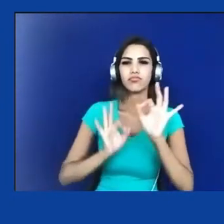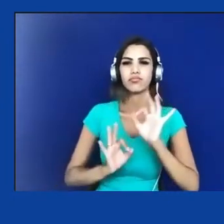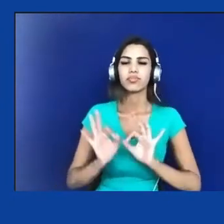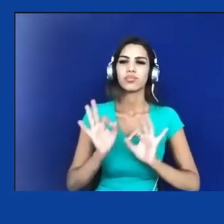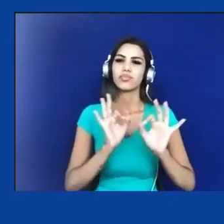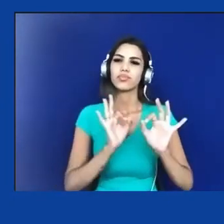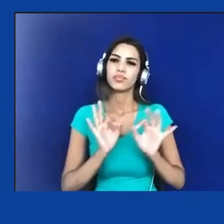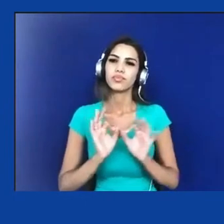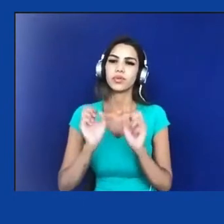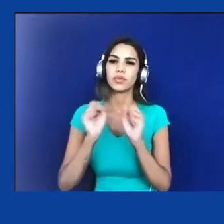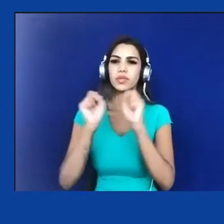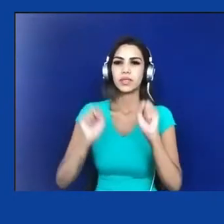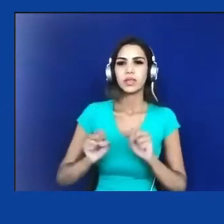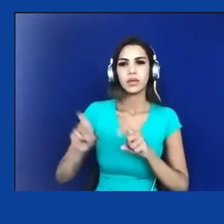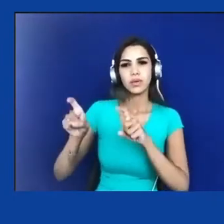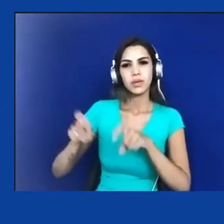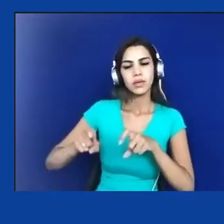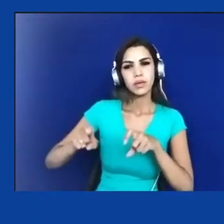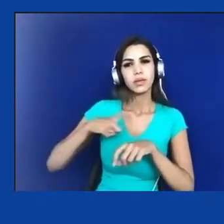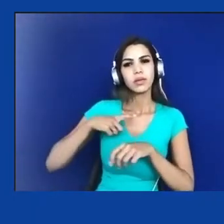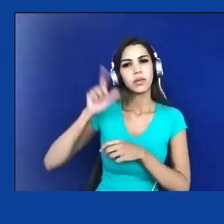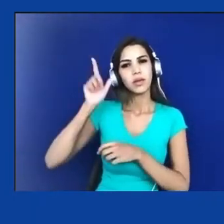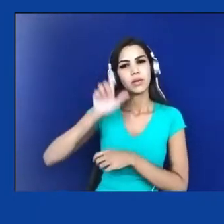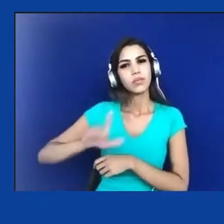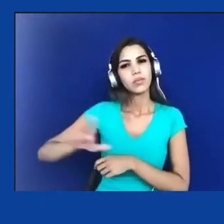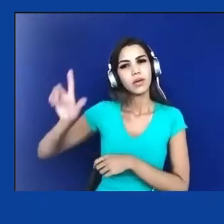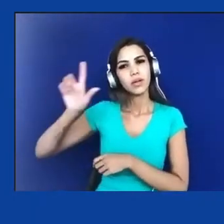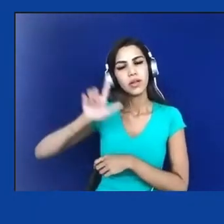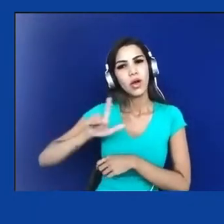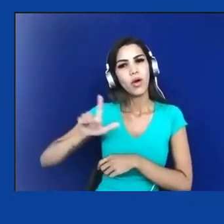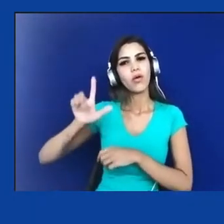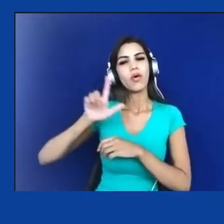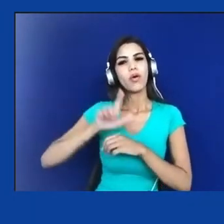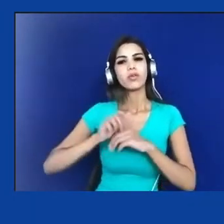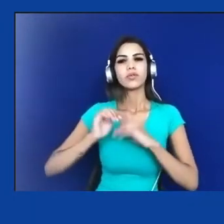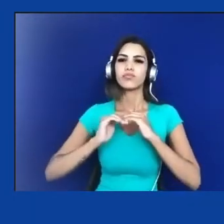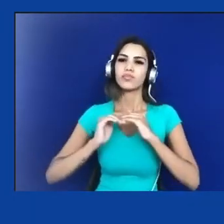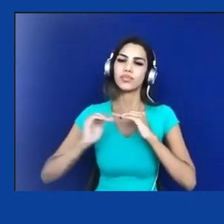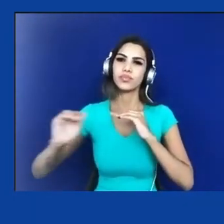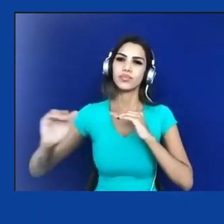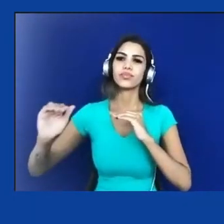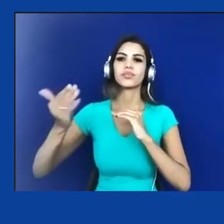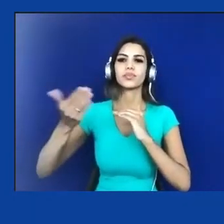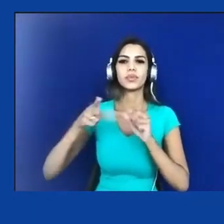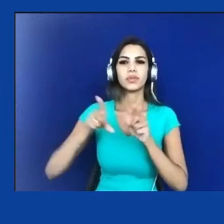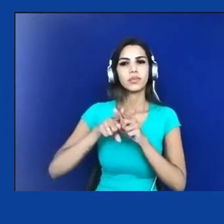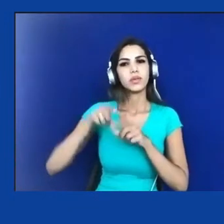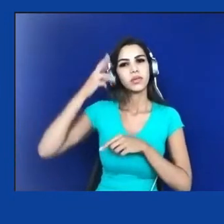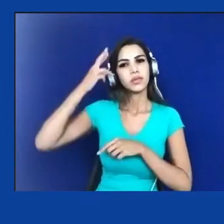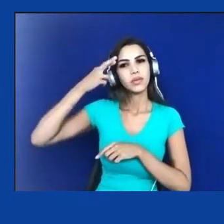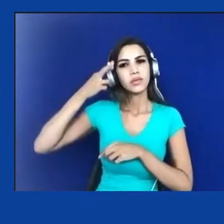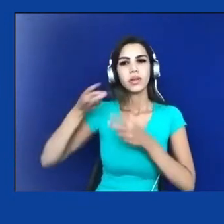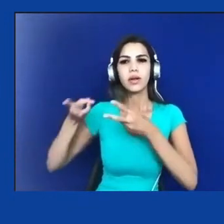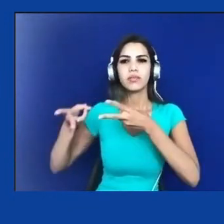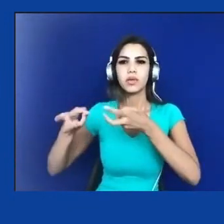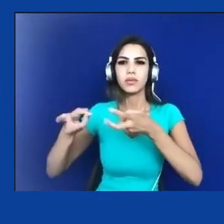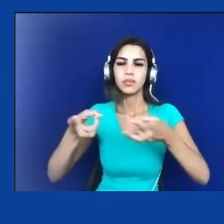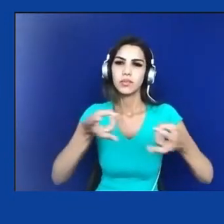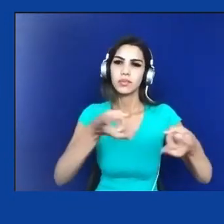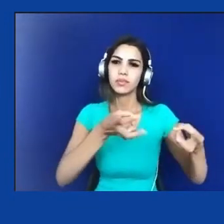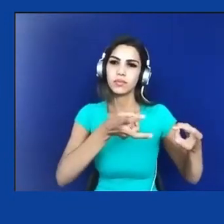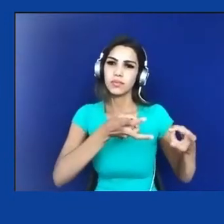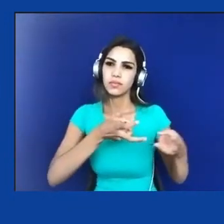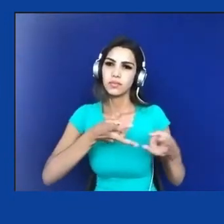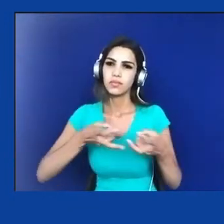a partir de uma lógica de maior estabilidade, de longo prazo, de racionalidade na exploração, de modo a aprimorar a